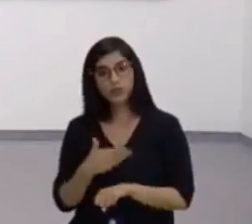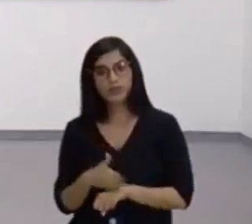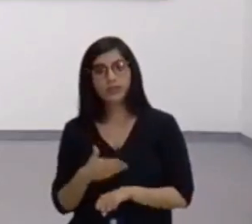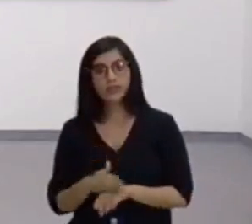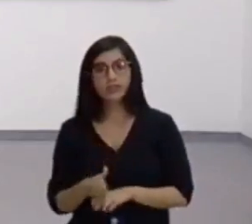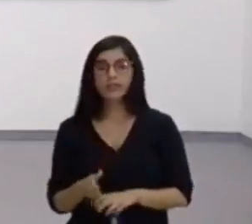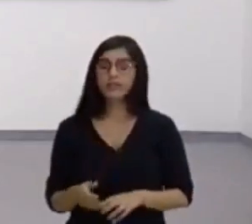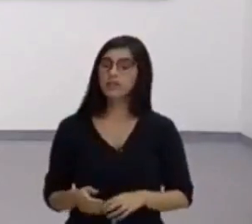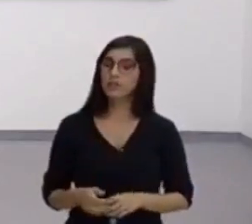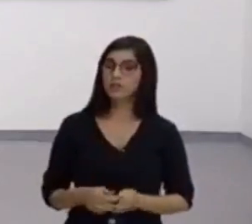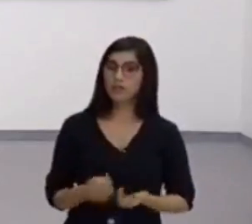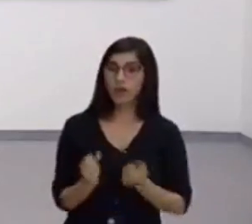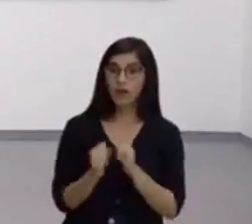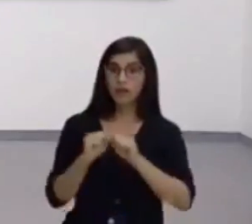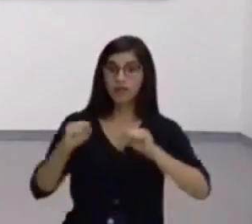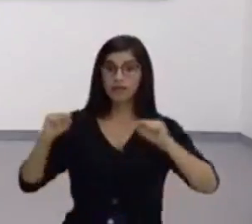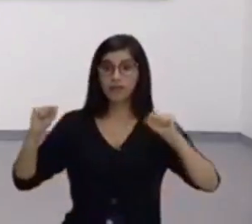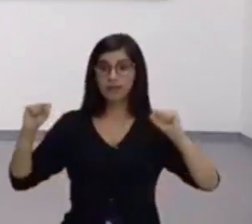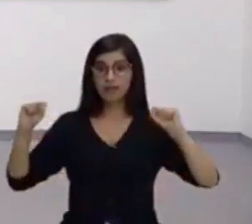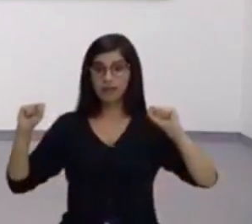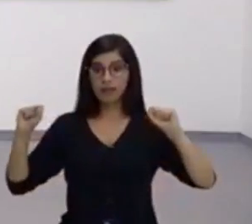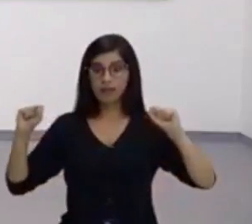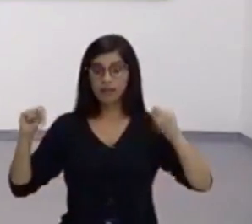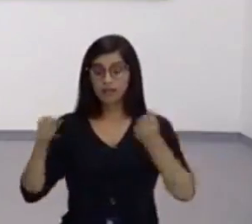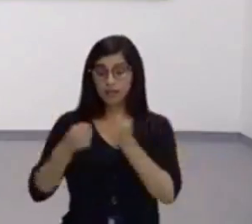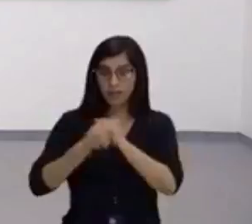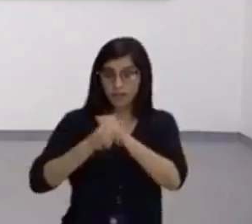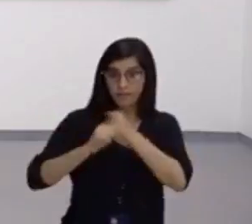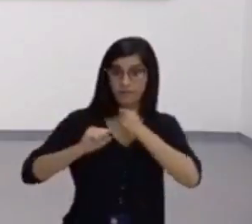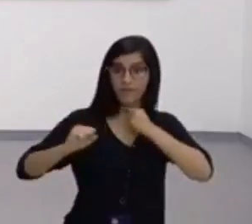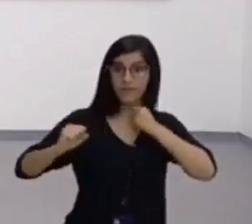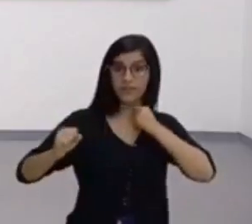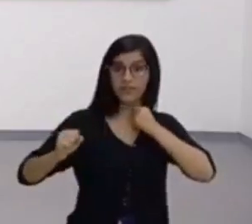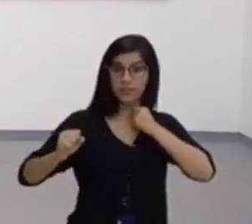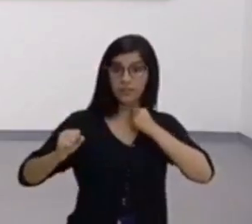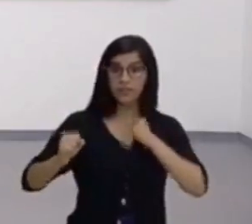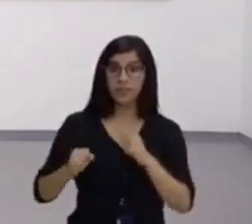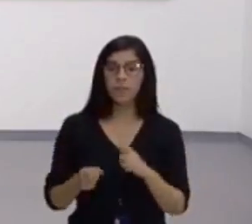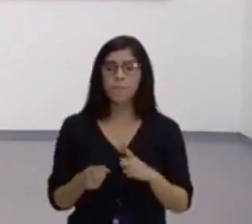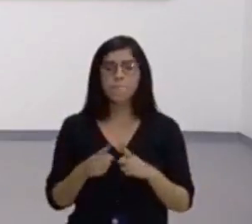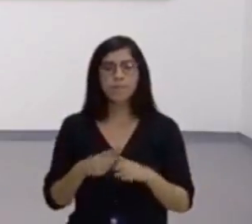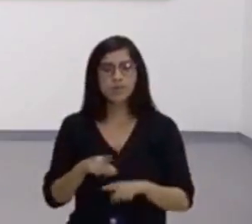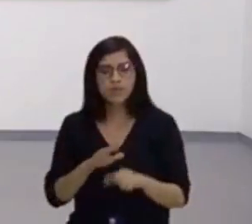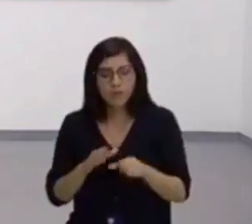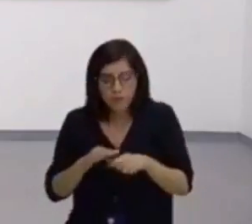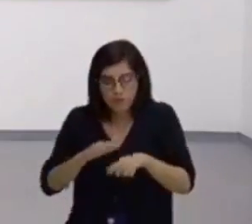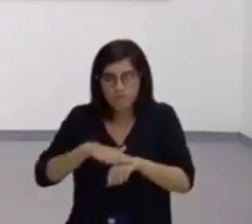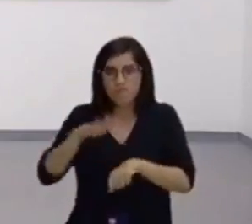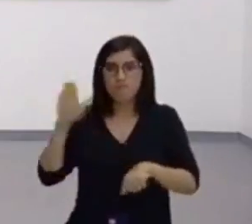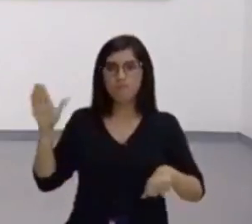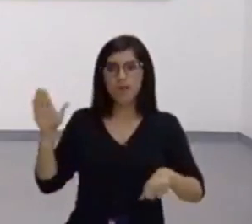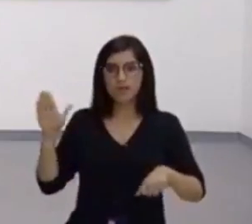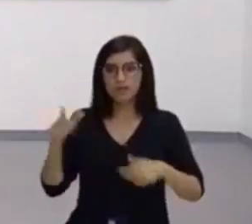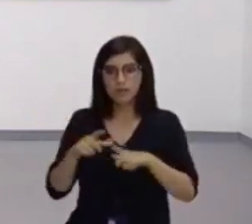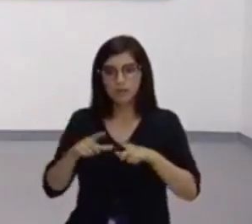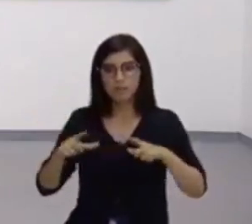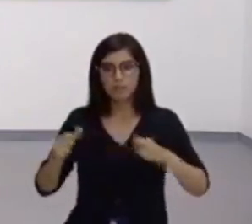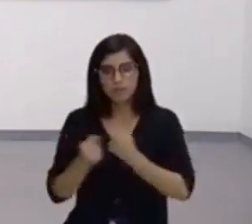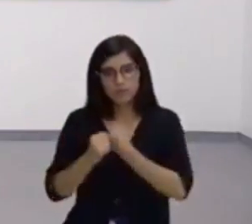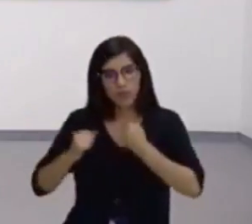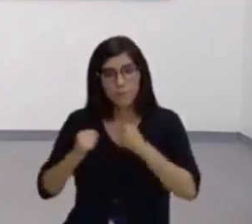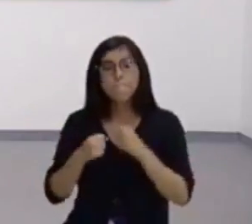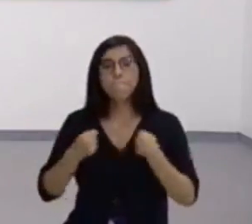Estou alongando. E estou treinando a flexibilidade. Mas esse é o movimento máximo que a gente consegue. A gente pode